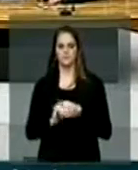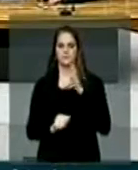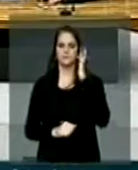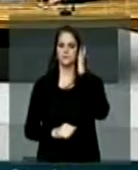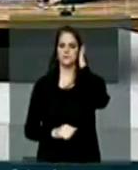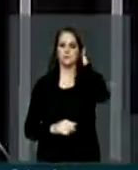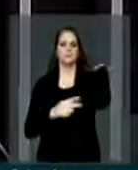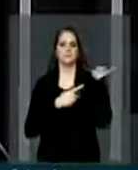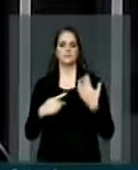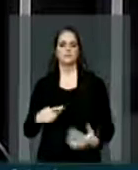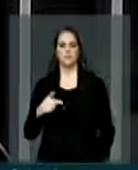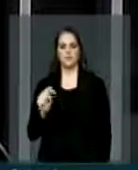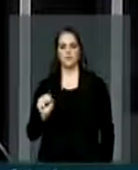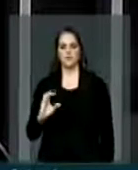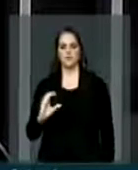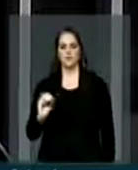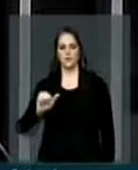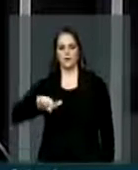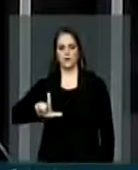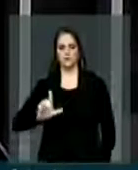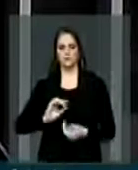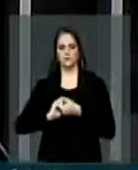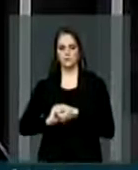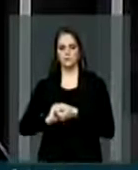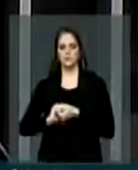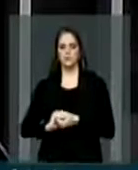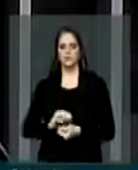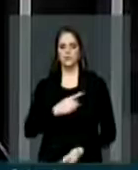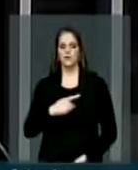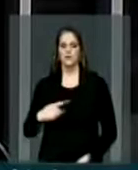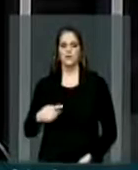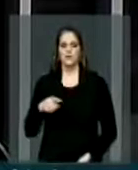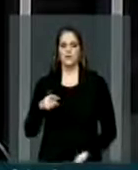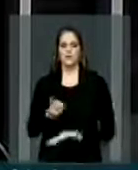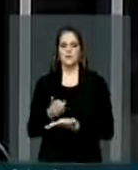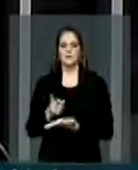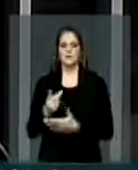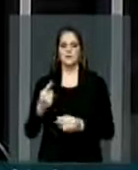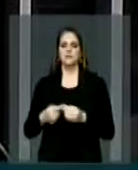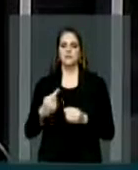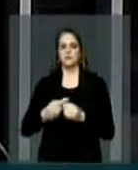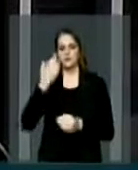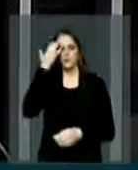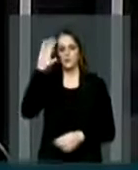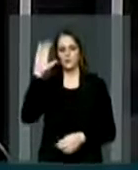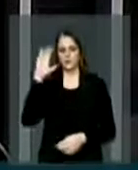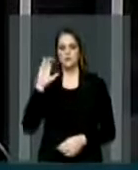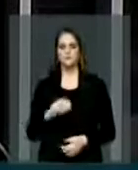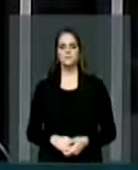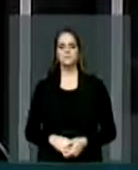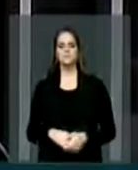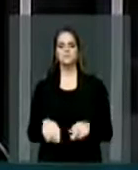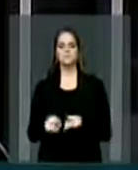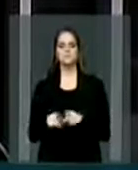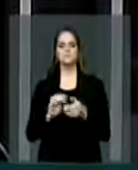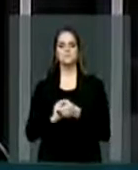o querido pastor Pascoal Piragini, nosso pastor, na amada cidade de Curitiba, onde congregamos. Cumprimento